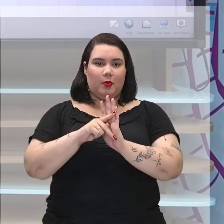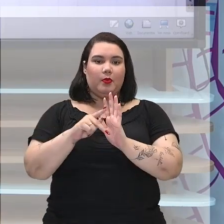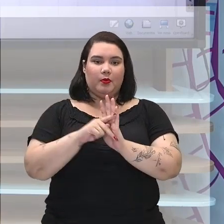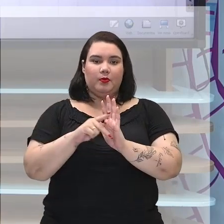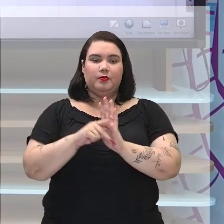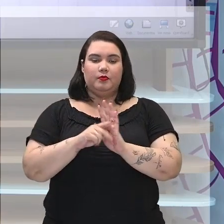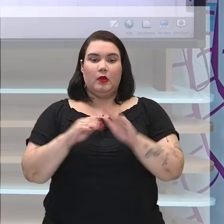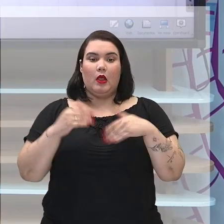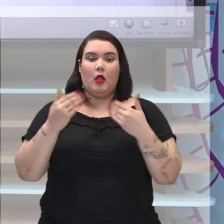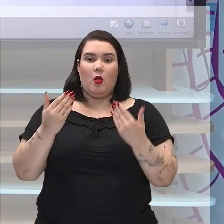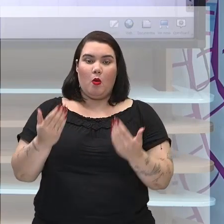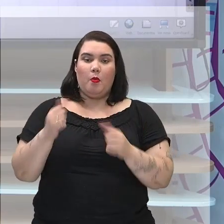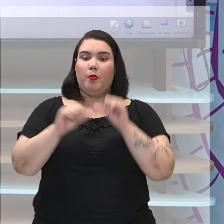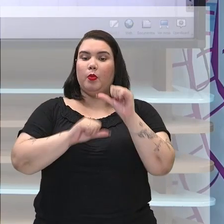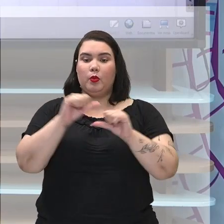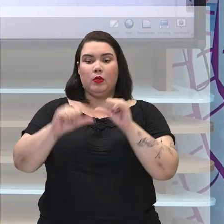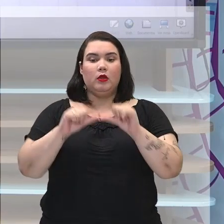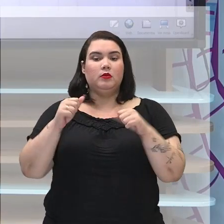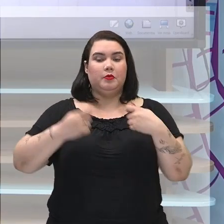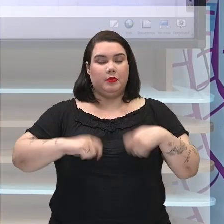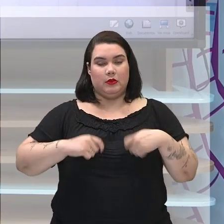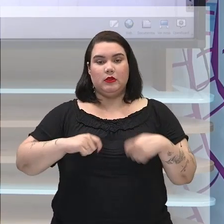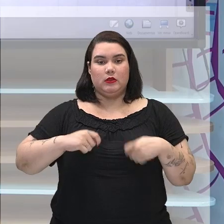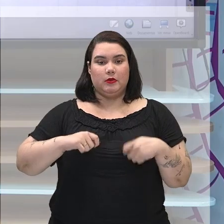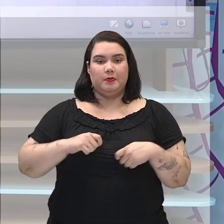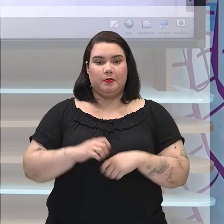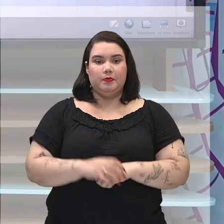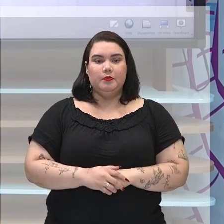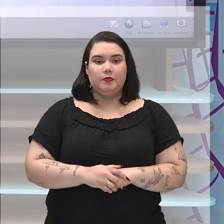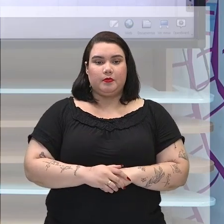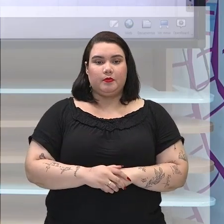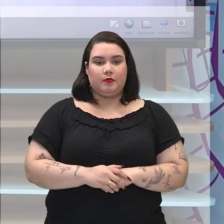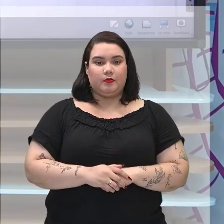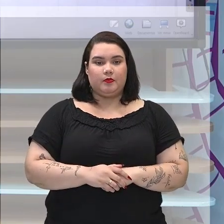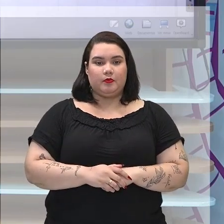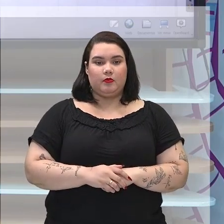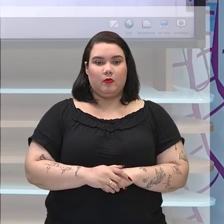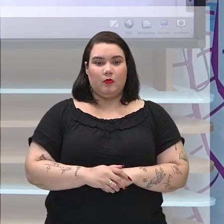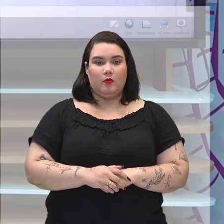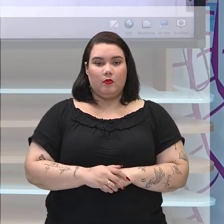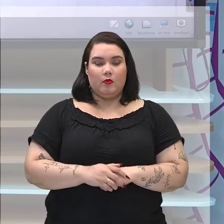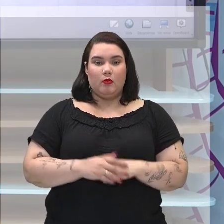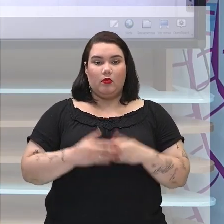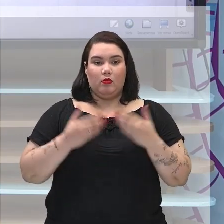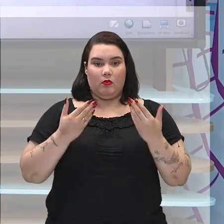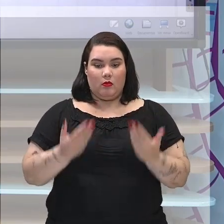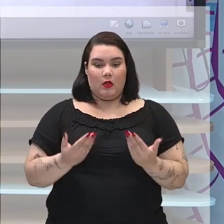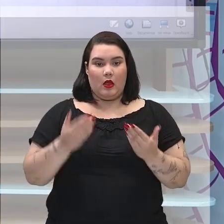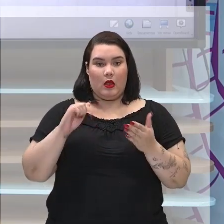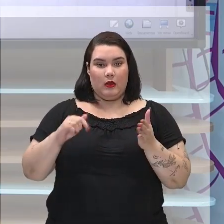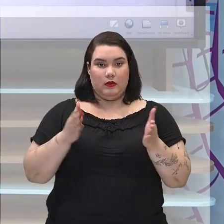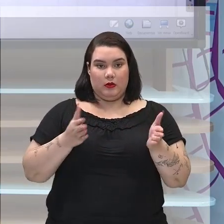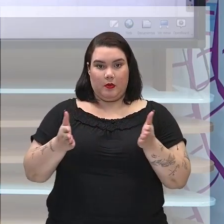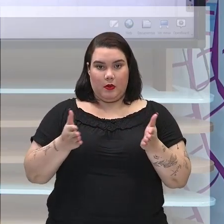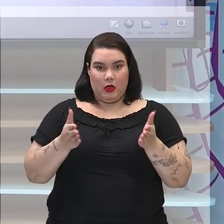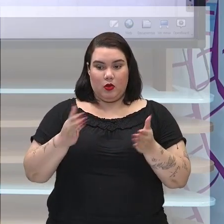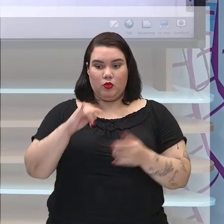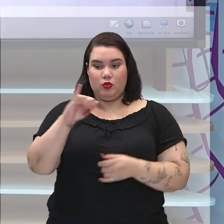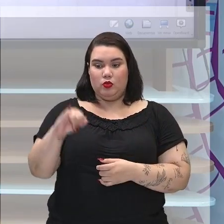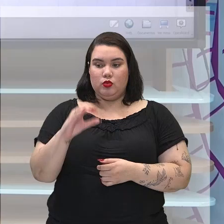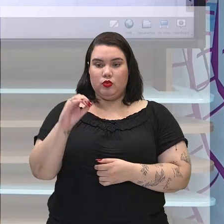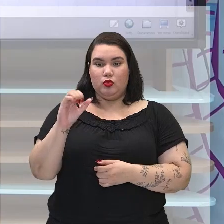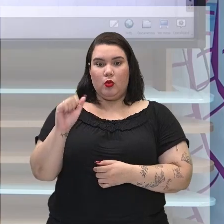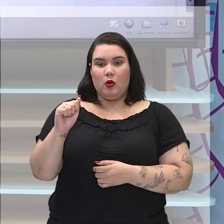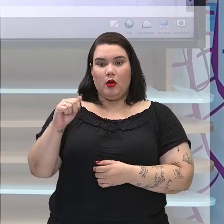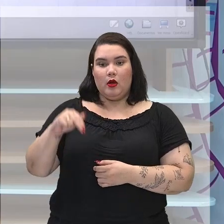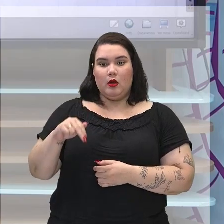mudanças têm que ser implementadas, e, é dentro desse período joanino, né,